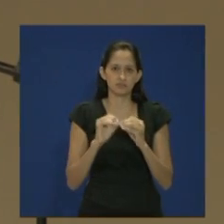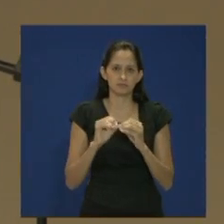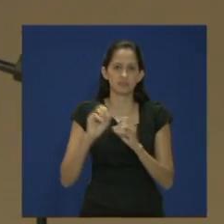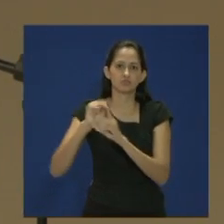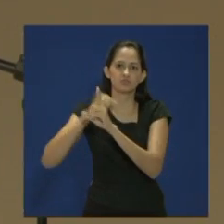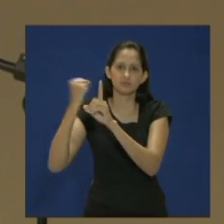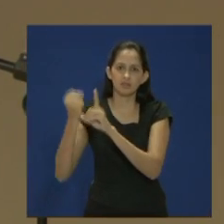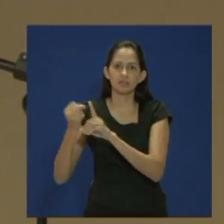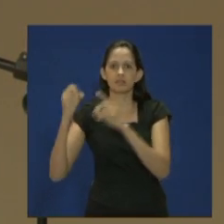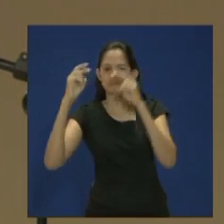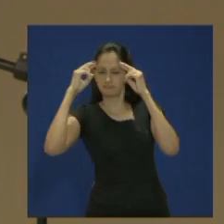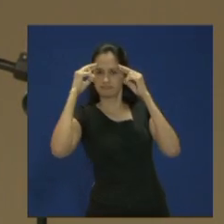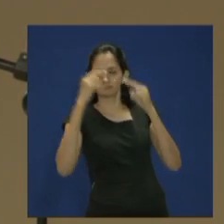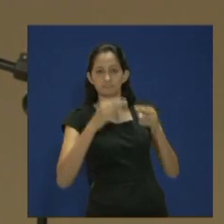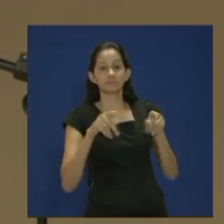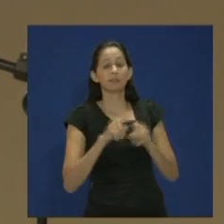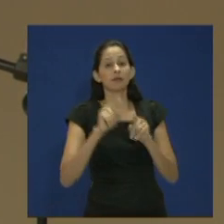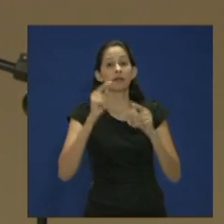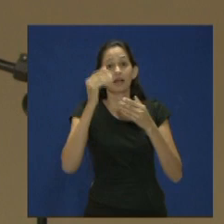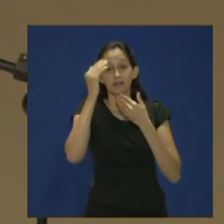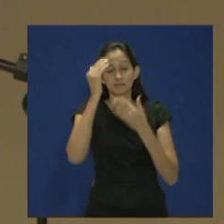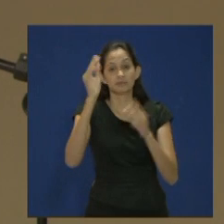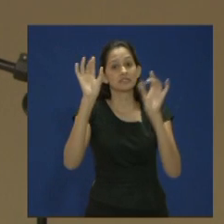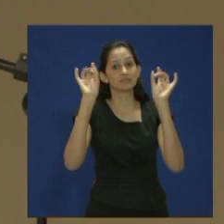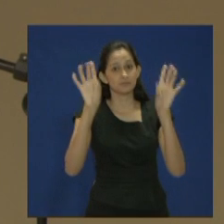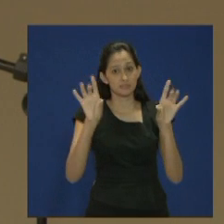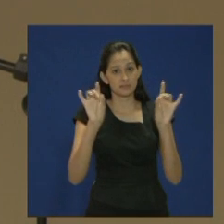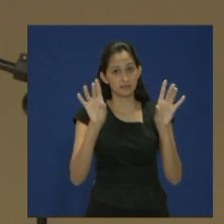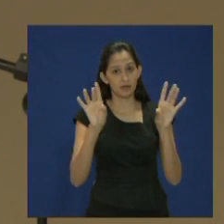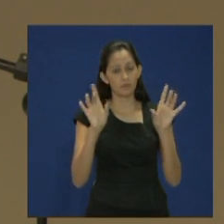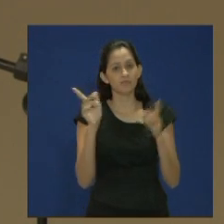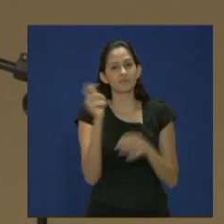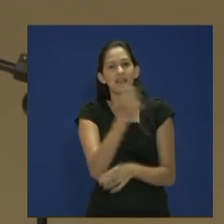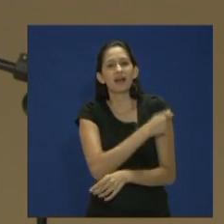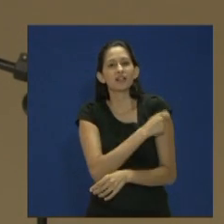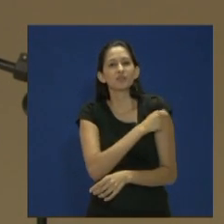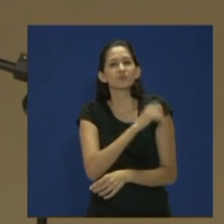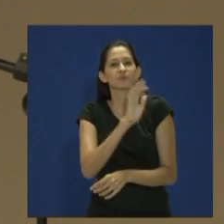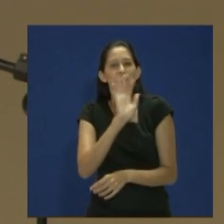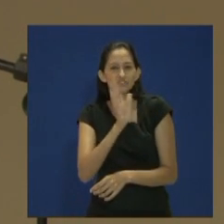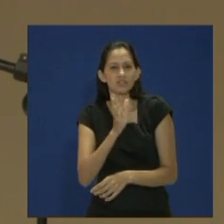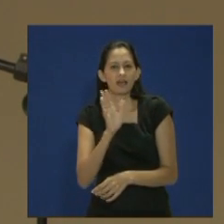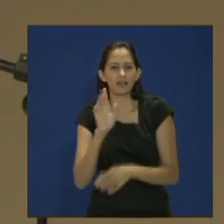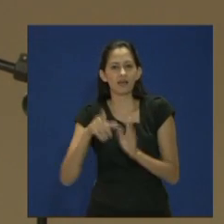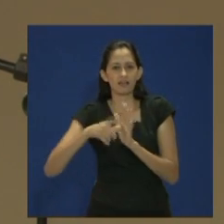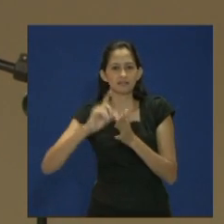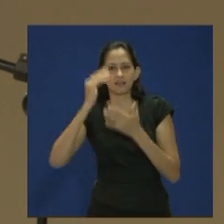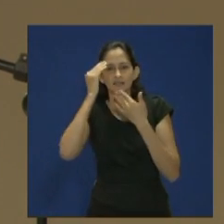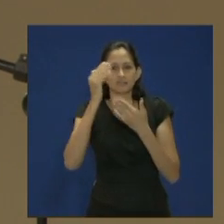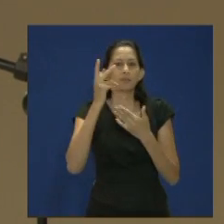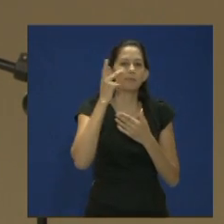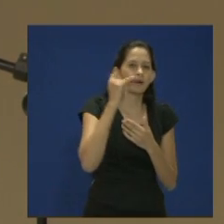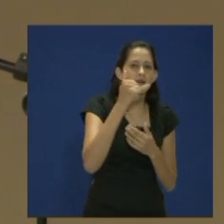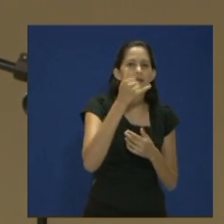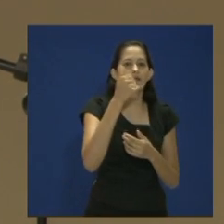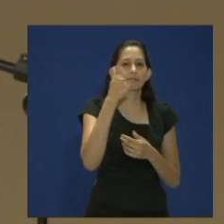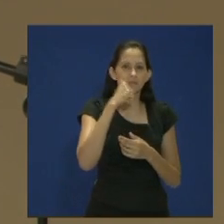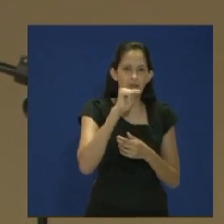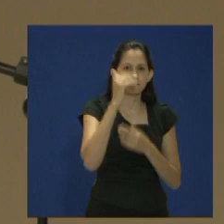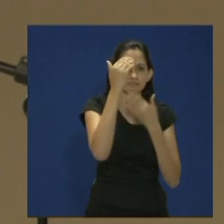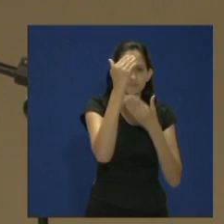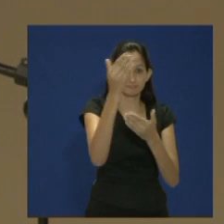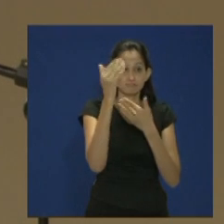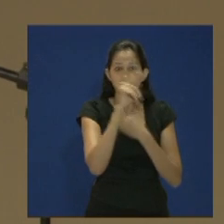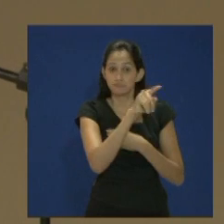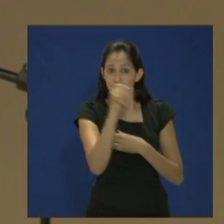Cabe ainda uma menção especial, que já foi feita pela formanda oradora, aos pais dos formandos. Eles foram